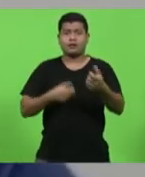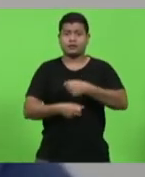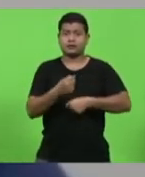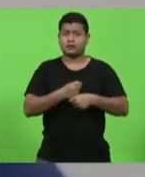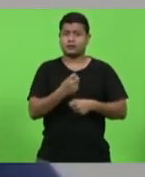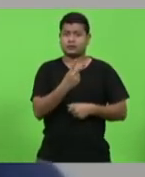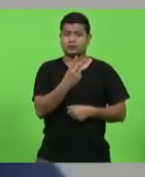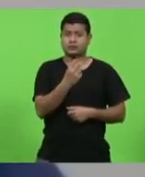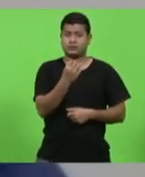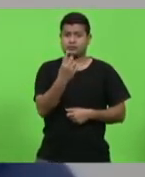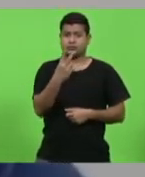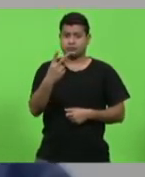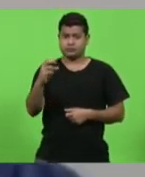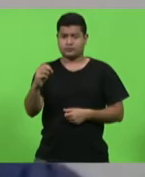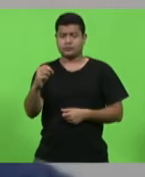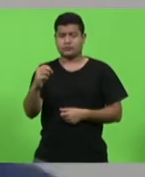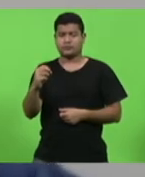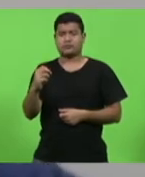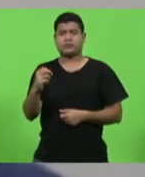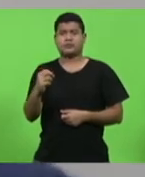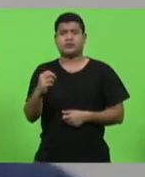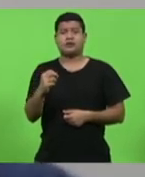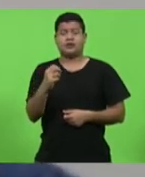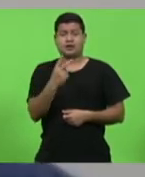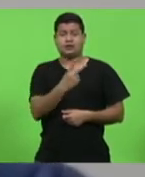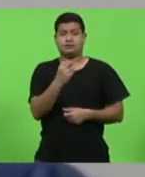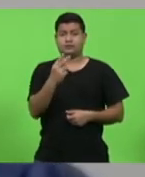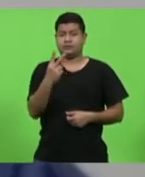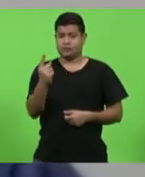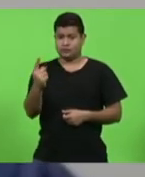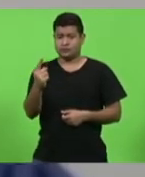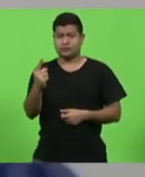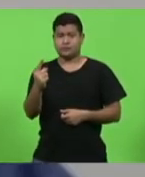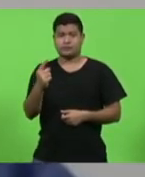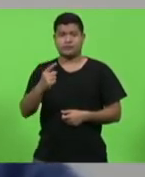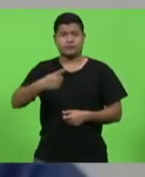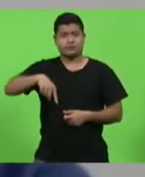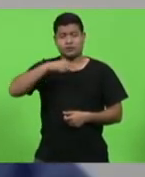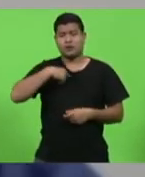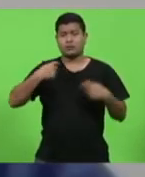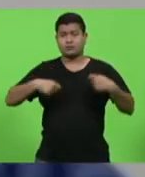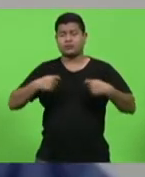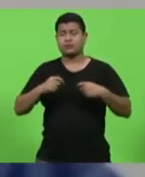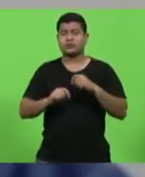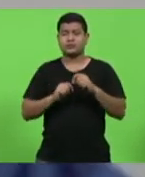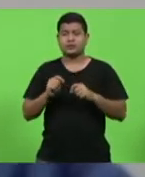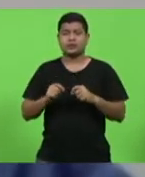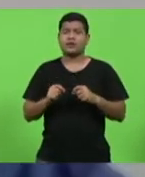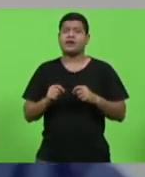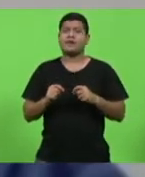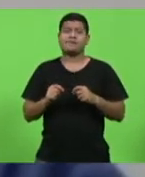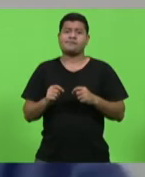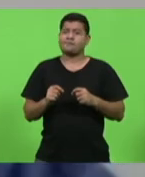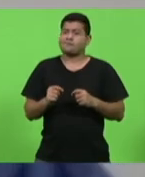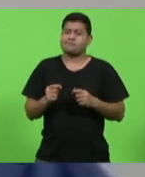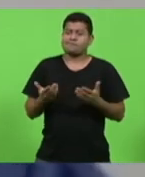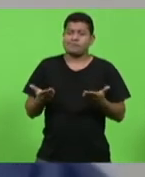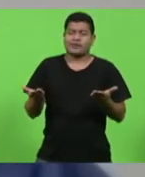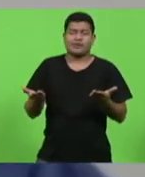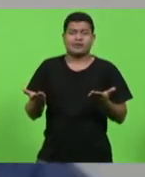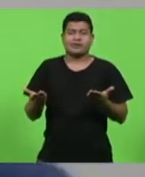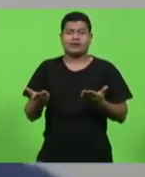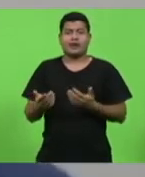mais do que em outros anos, temos pouco a comemorar e